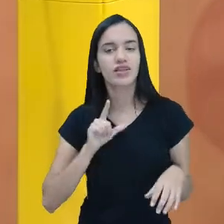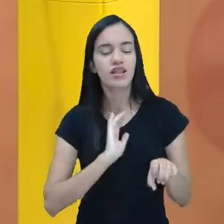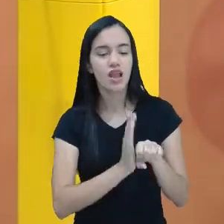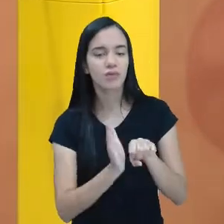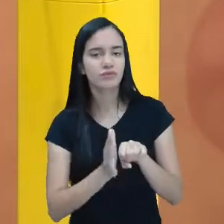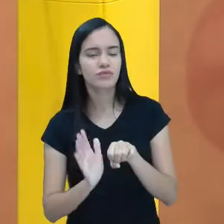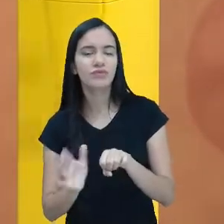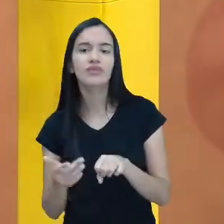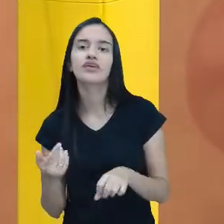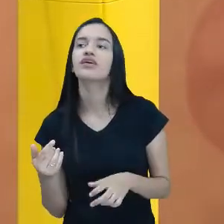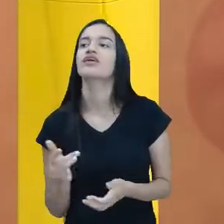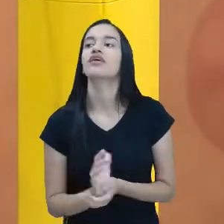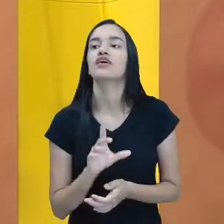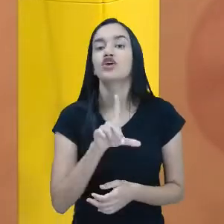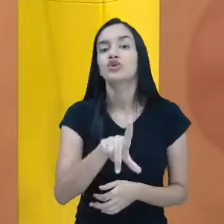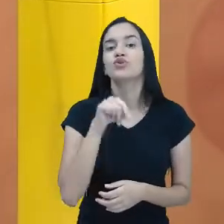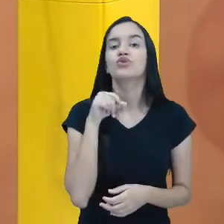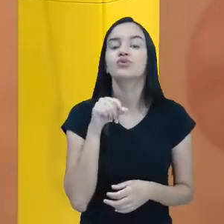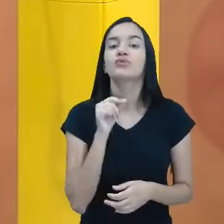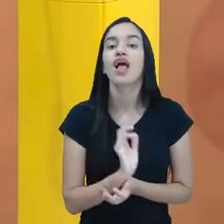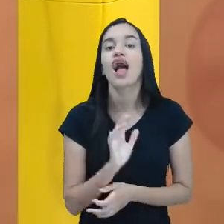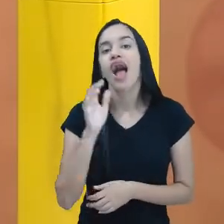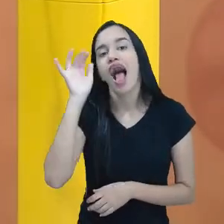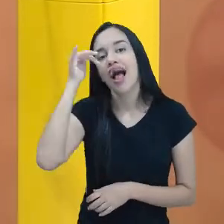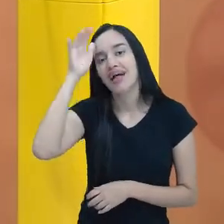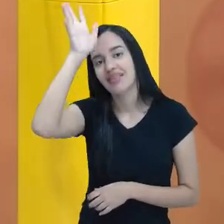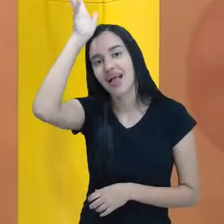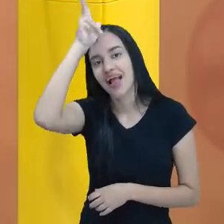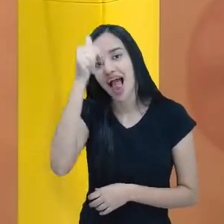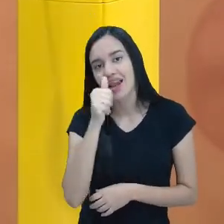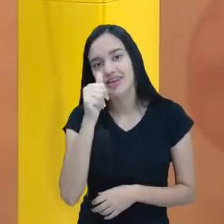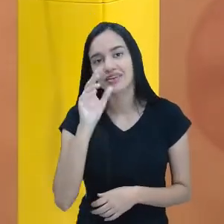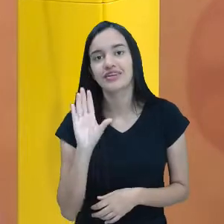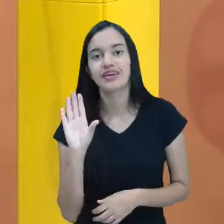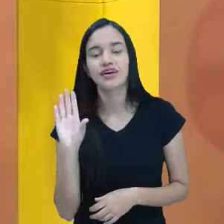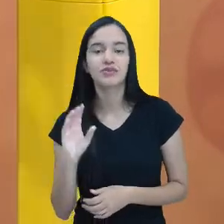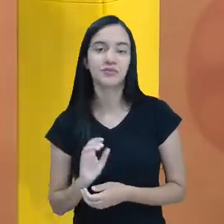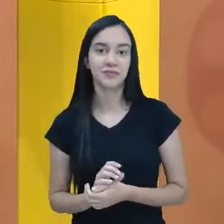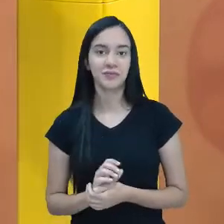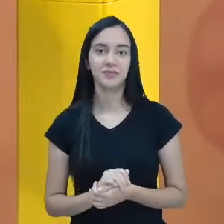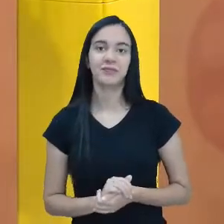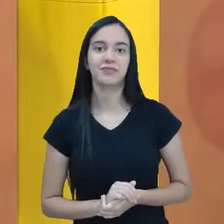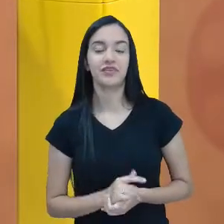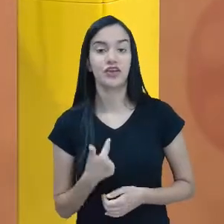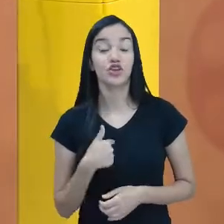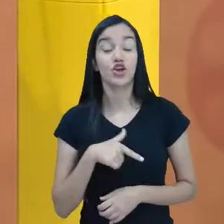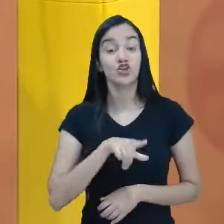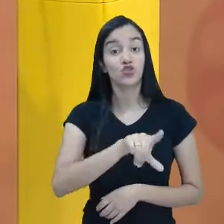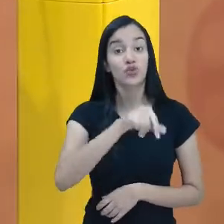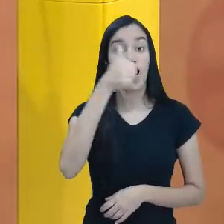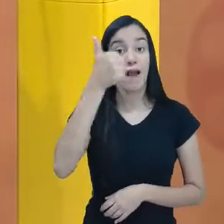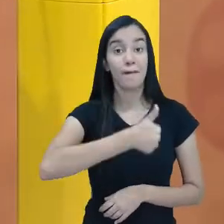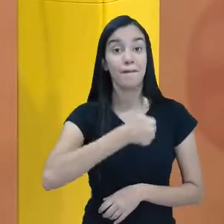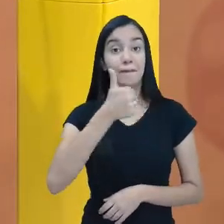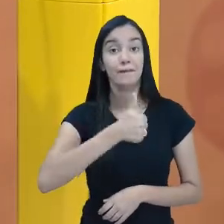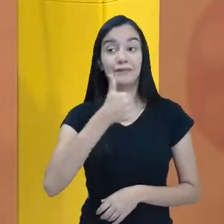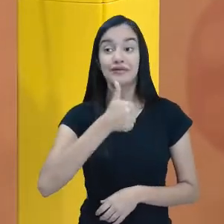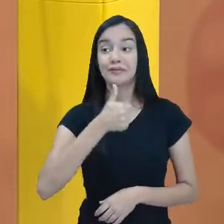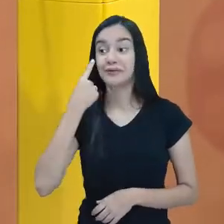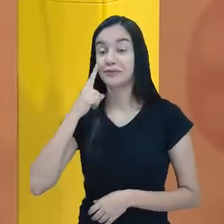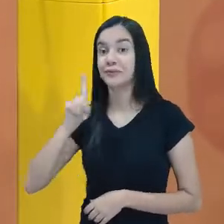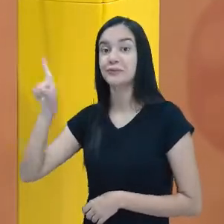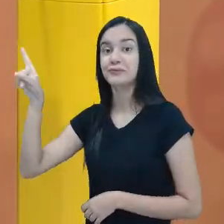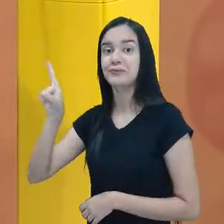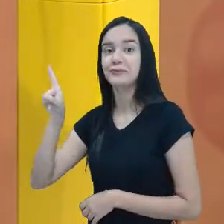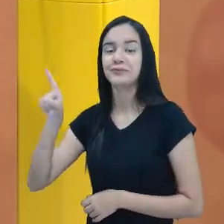diga aí uma para eu colocar aqui, que eu vou escolher uma também. A da galinha choca. A galinha choca, olha aí. Então, a gente já escolheu a primeira para botar no nosso varal. A